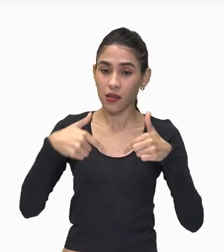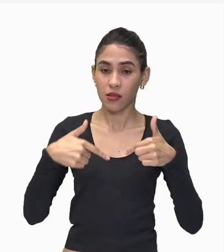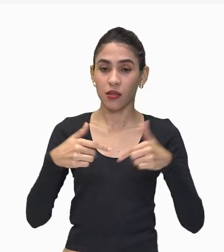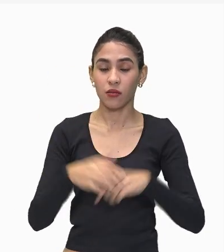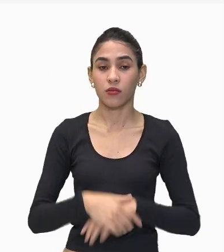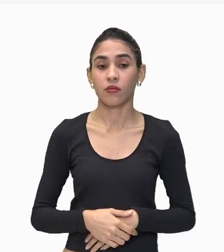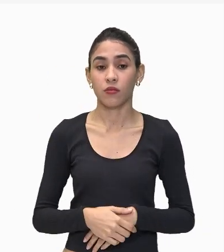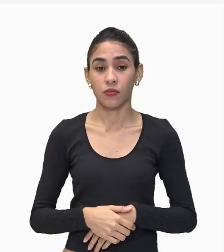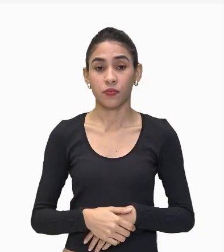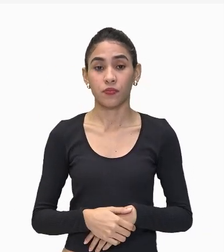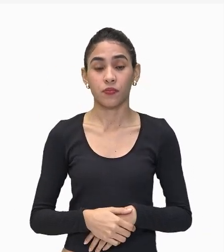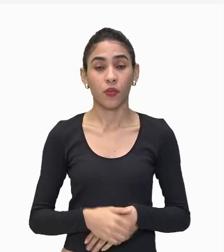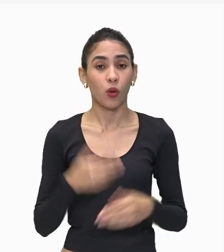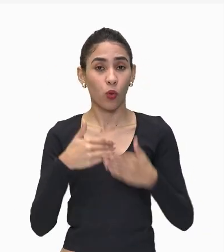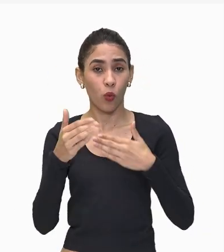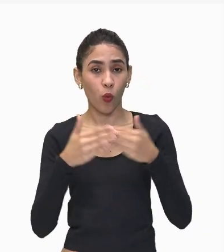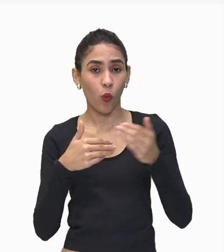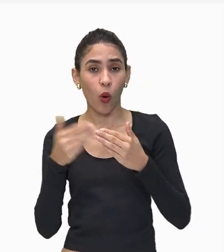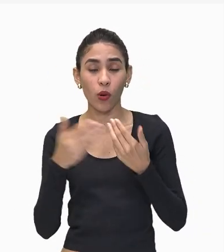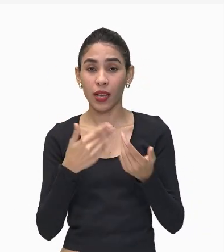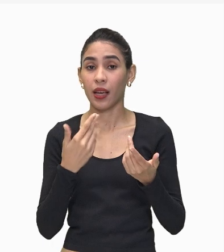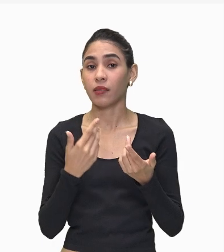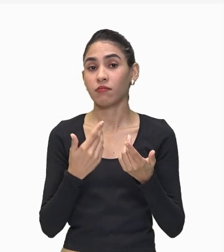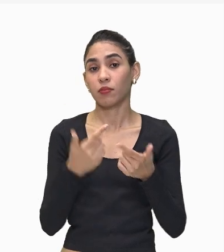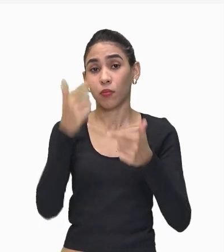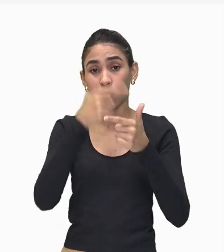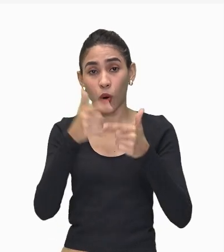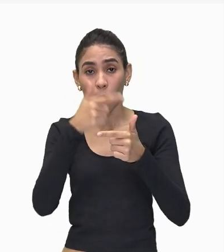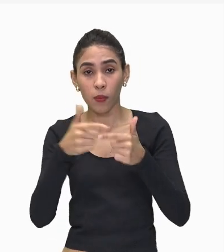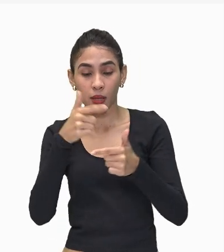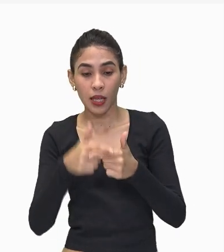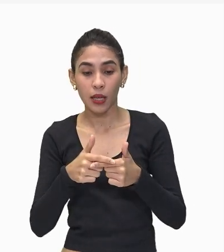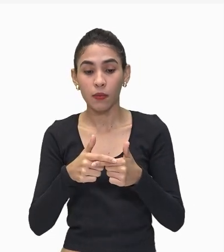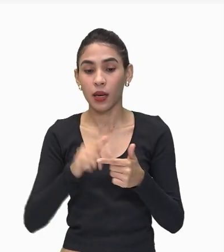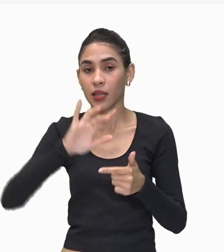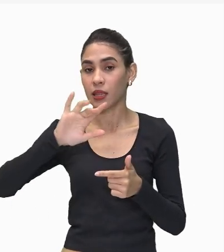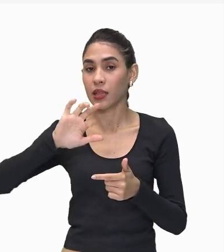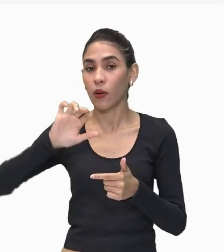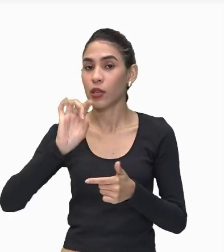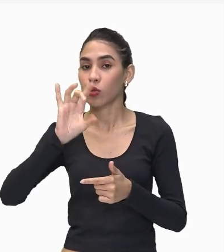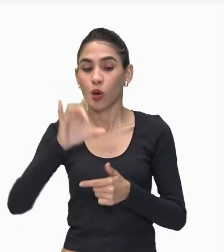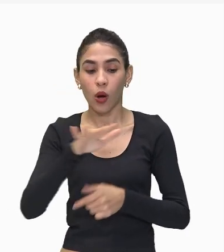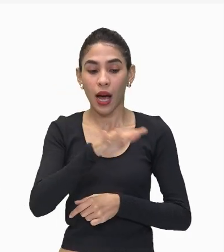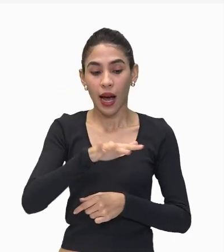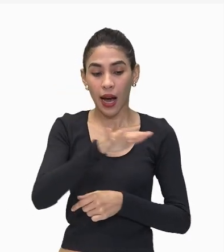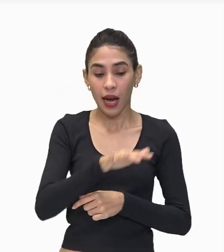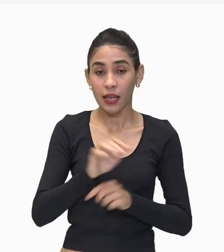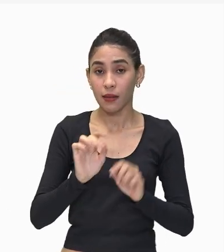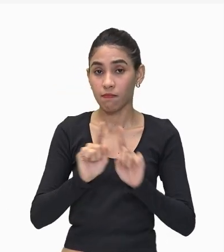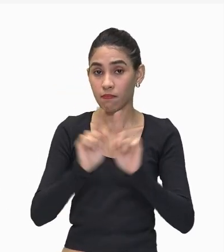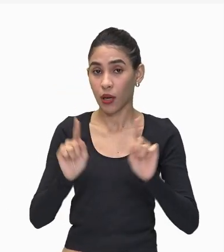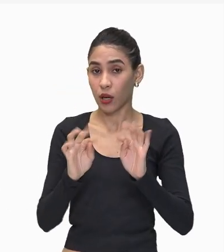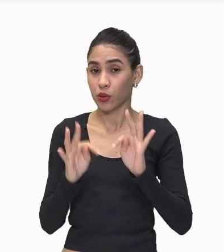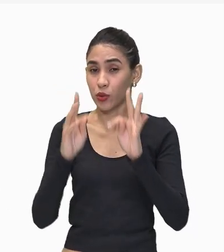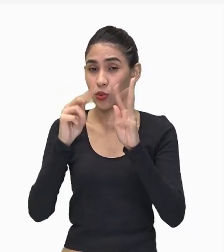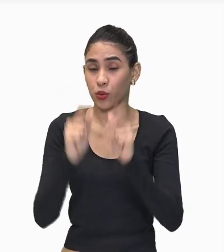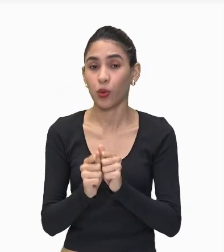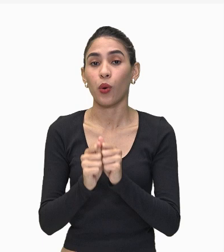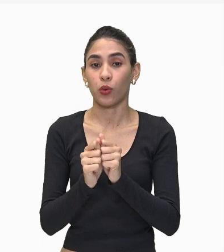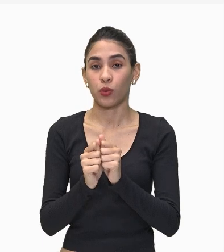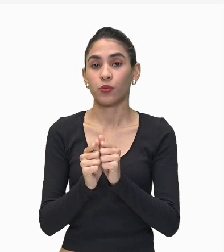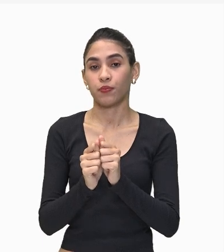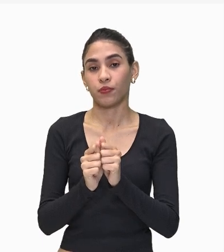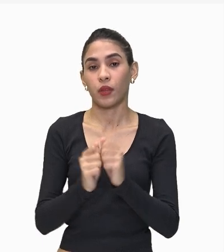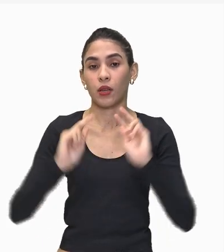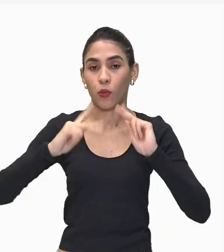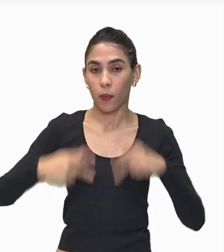Ocasionado Vai gerar consequências Para todo mundo Não somente Para aquele ambiente Contaminado Mas para a saúde Humana E para a saúde